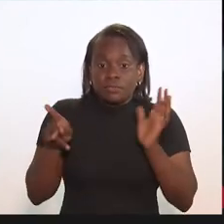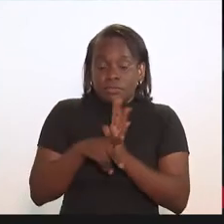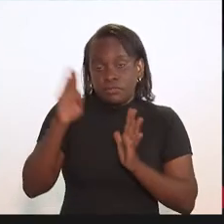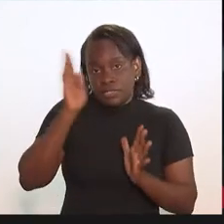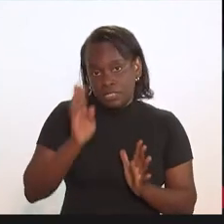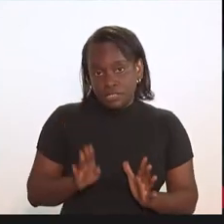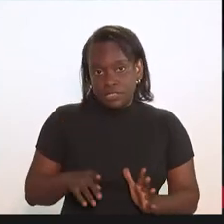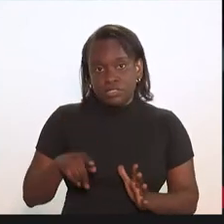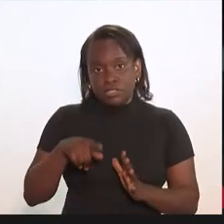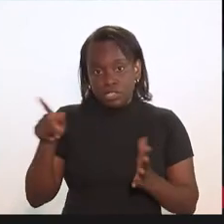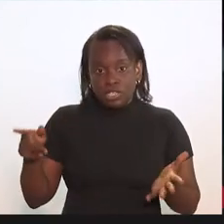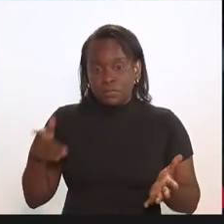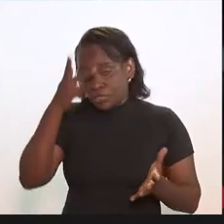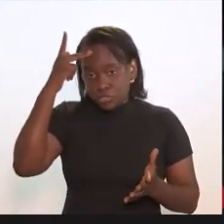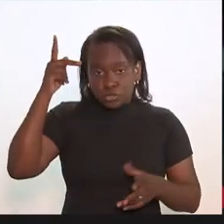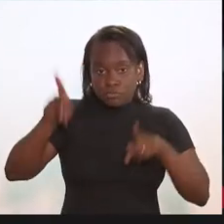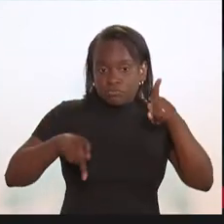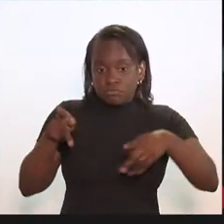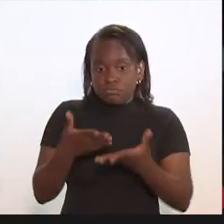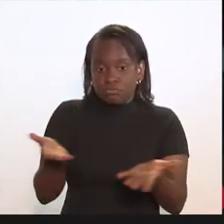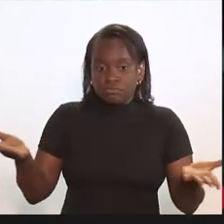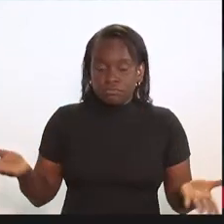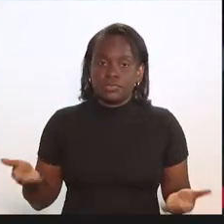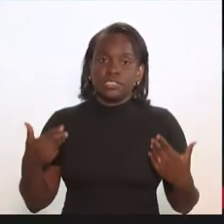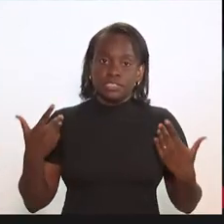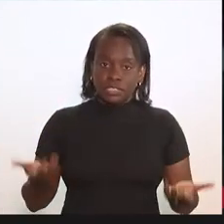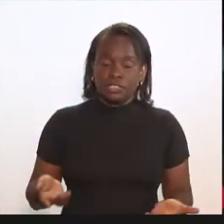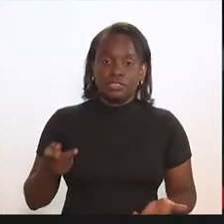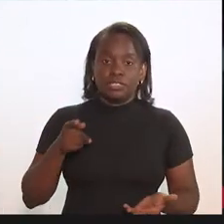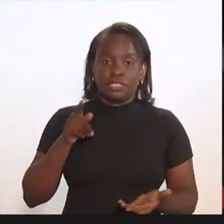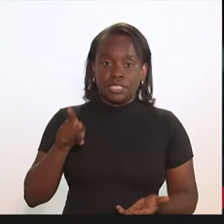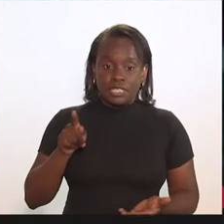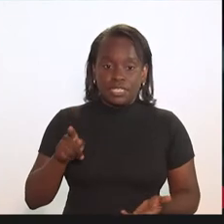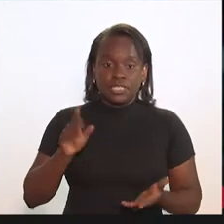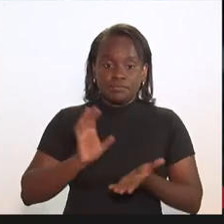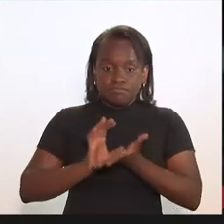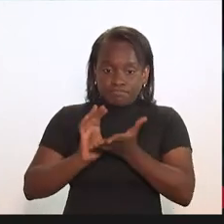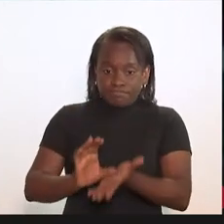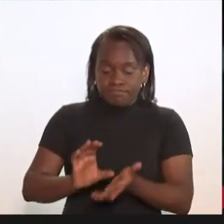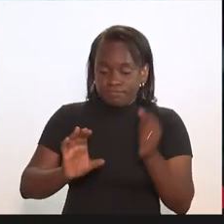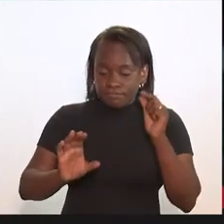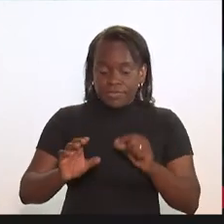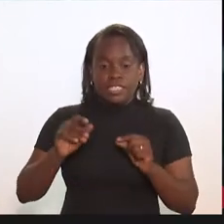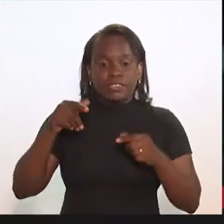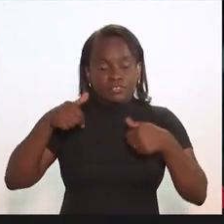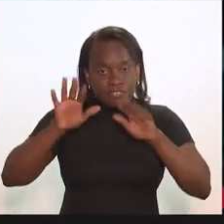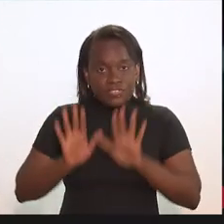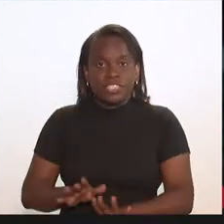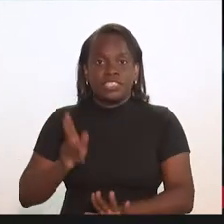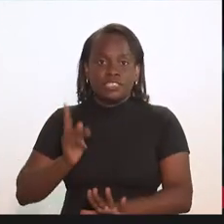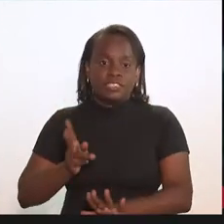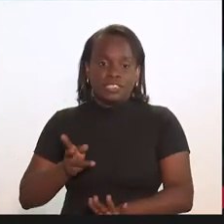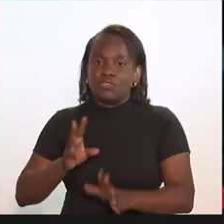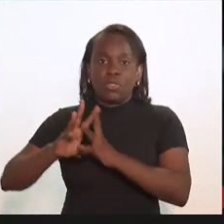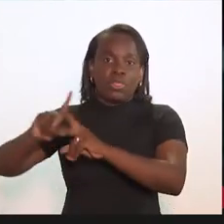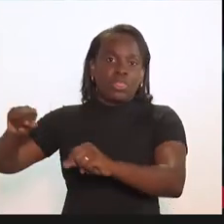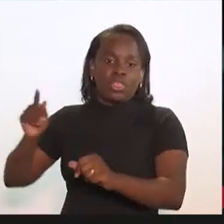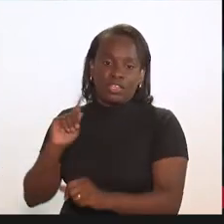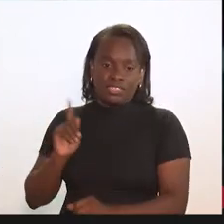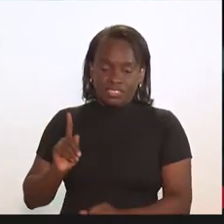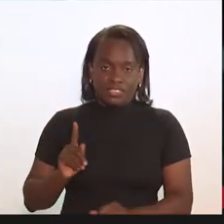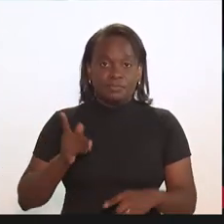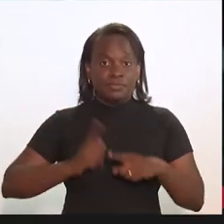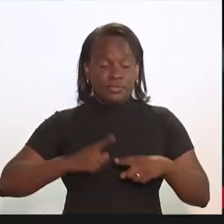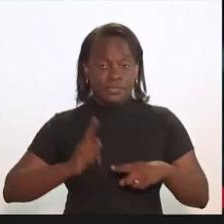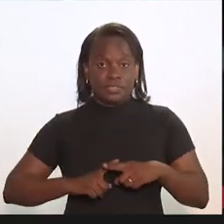riqueza nacional, é nosso povo, é a nossa gente. E esse tipo de investimento fica, ele não vai